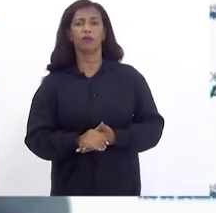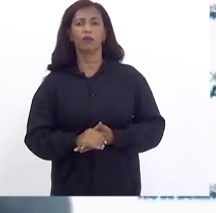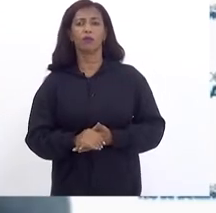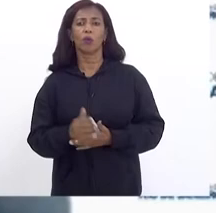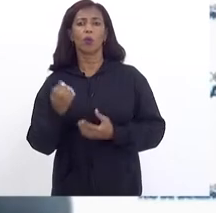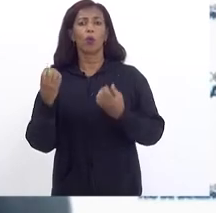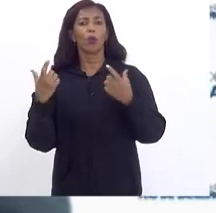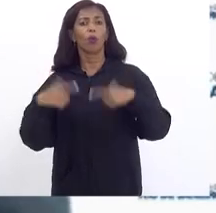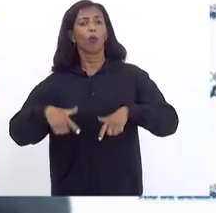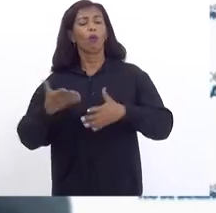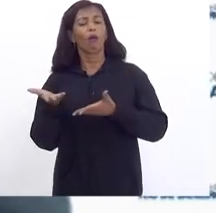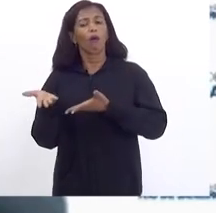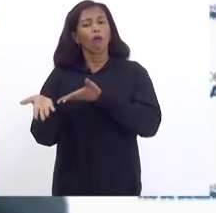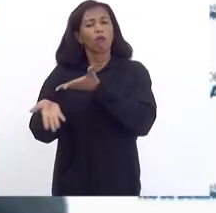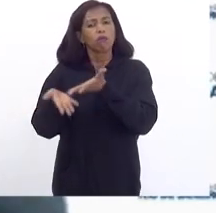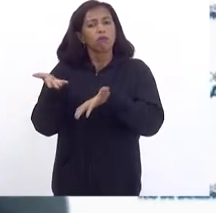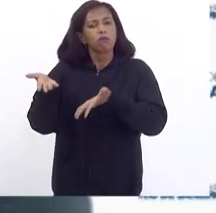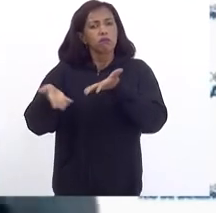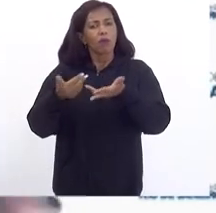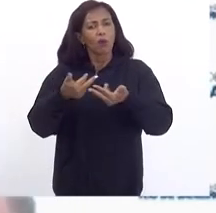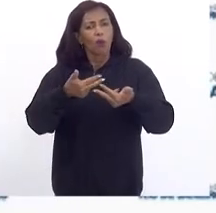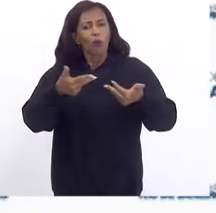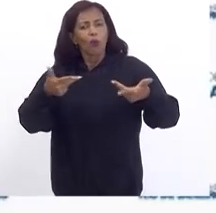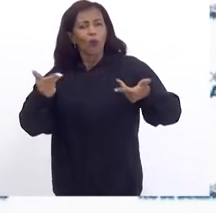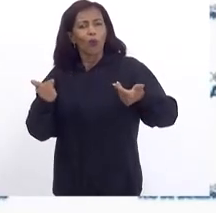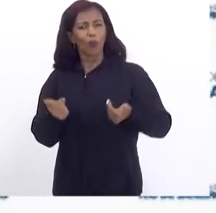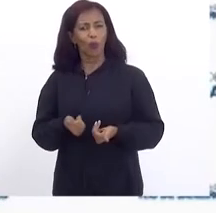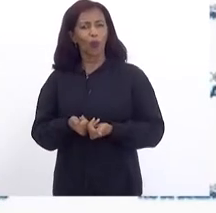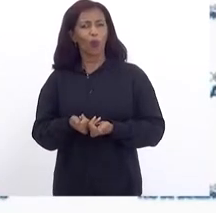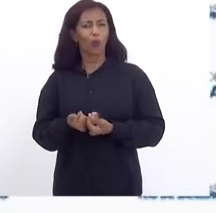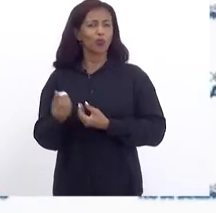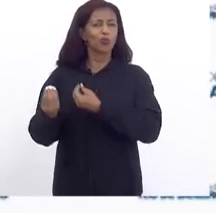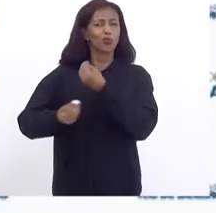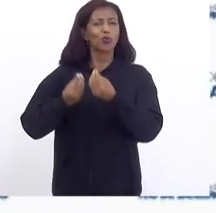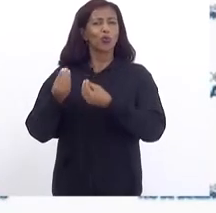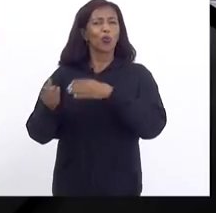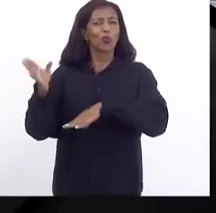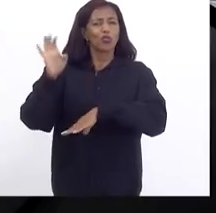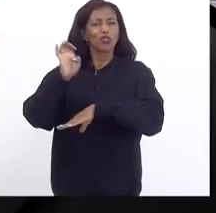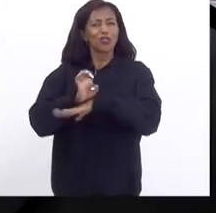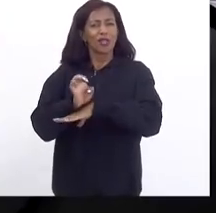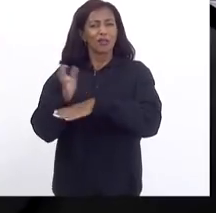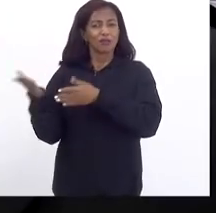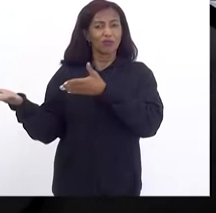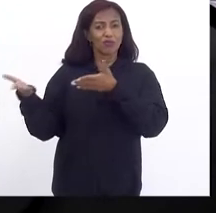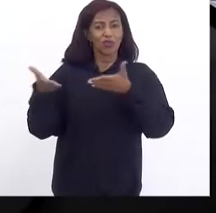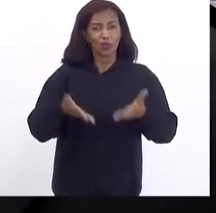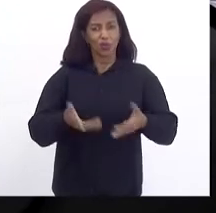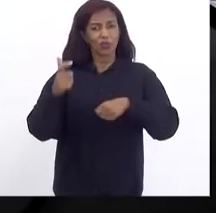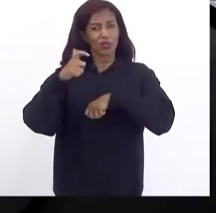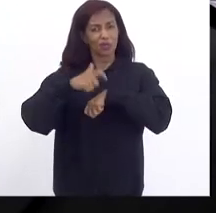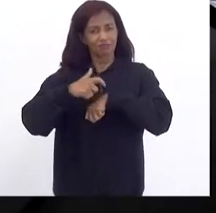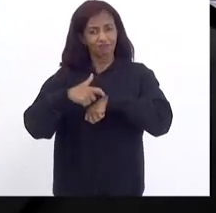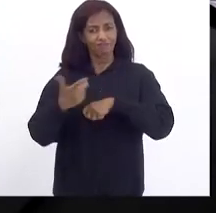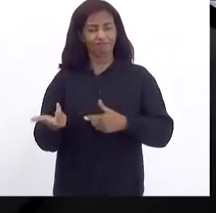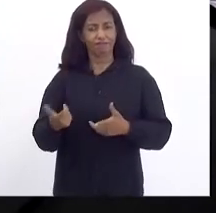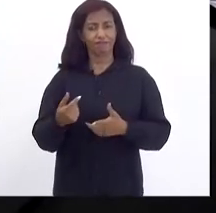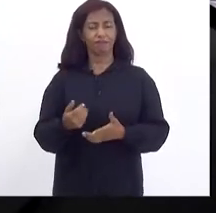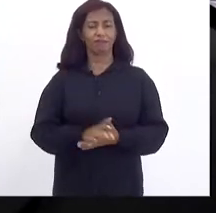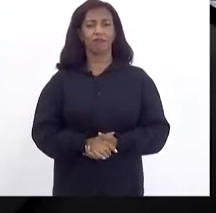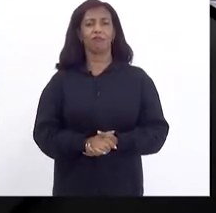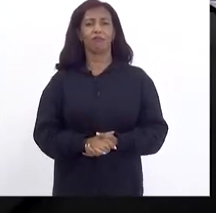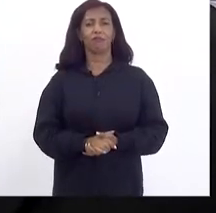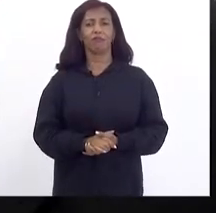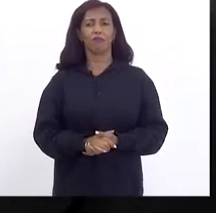Tratar De uma série De coisas Ou seja De como O estado do Rio Chegou a essa situação Do ponto de vista De